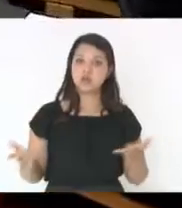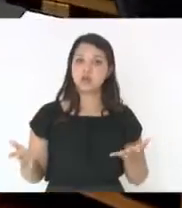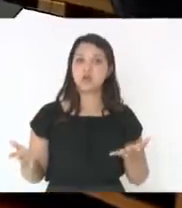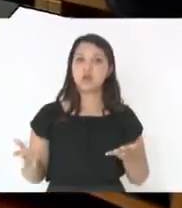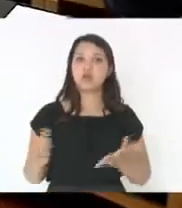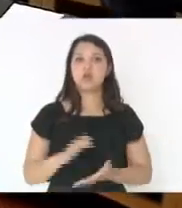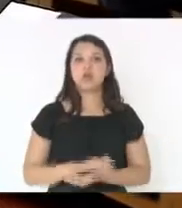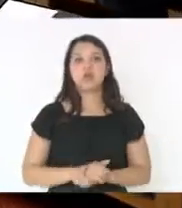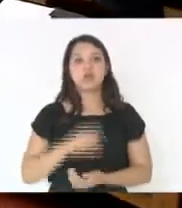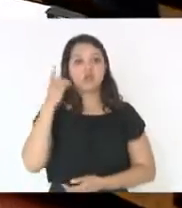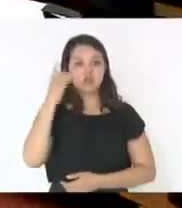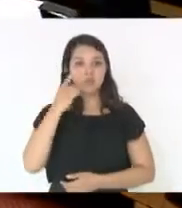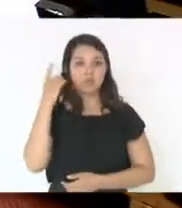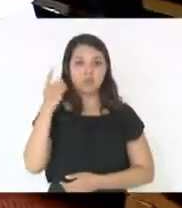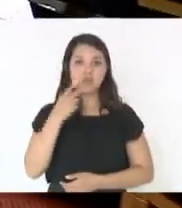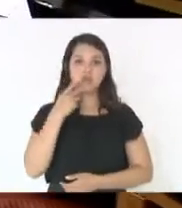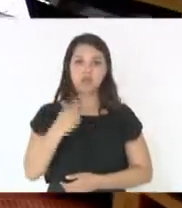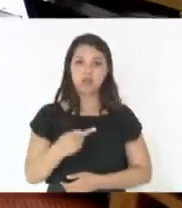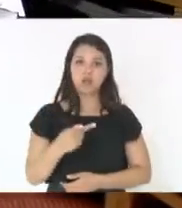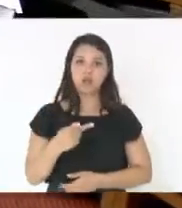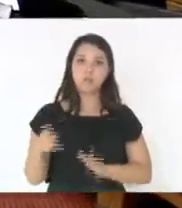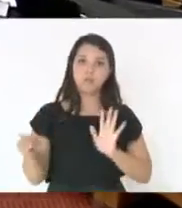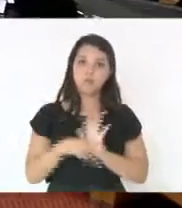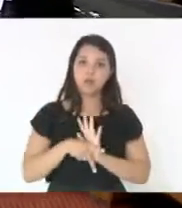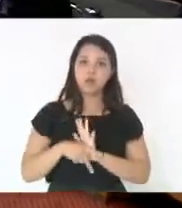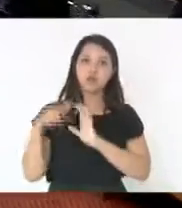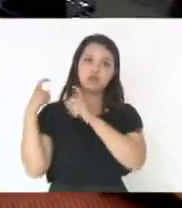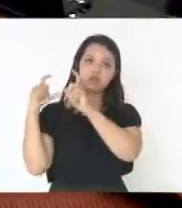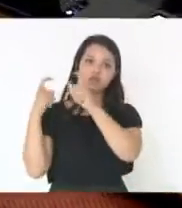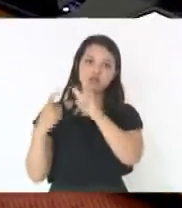CTG, ele disser que não é a tradição nossa. Tchê!